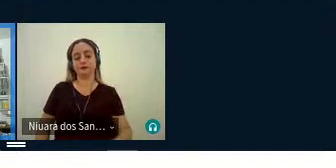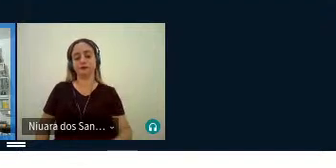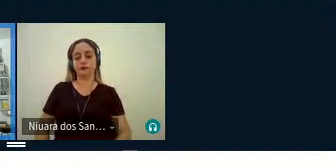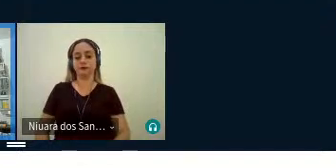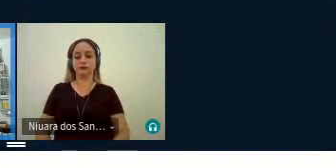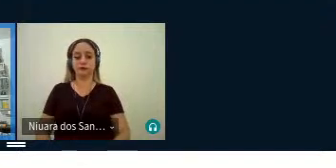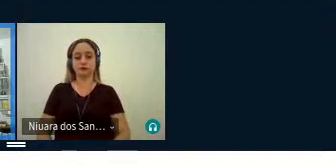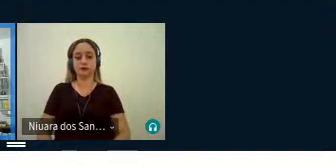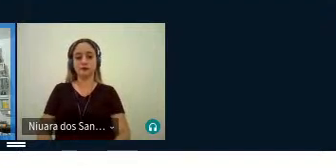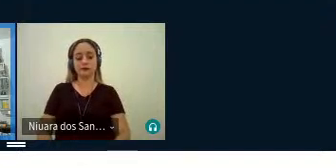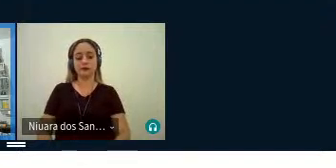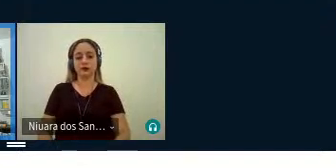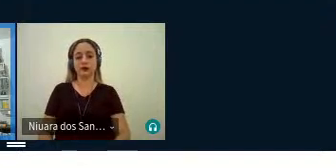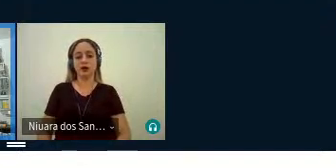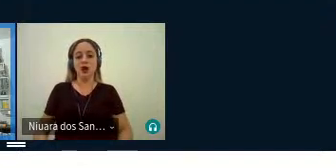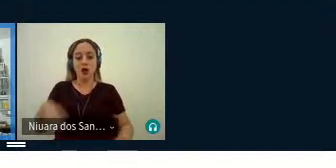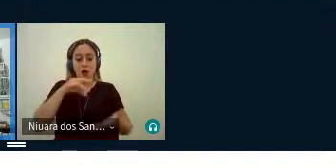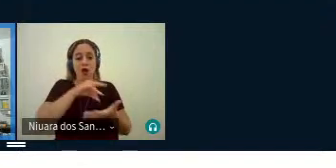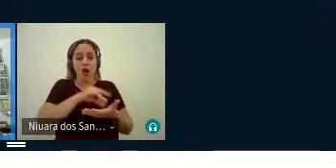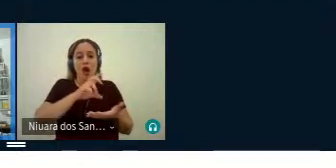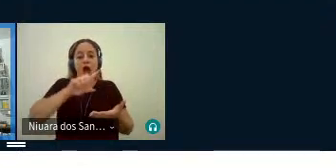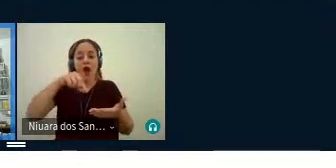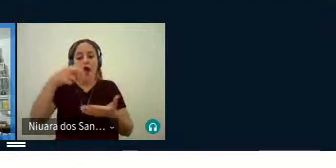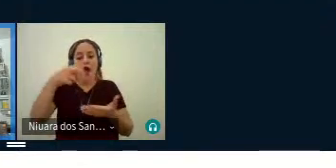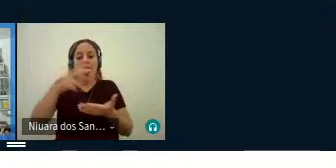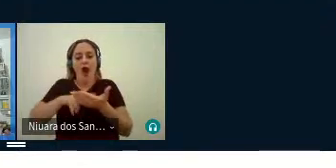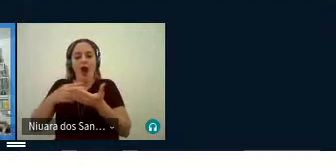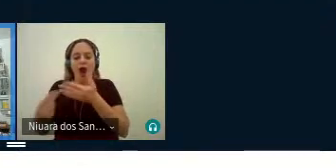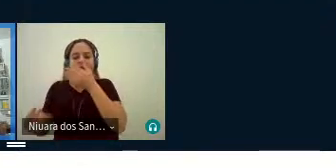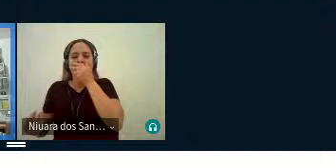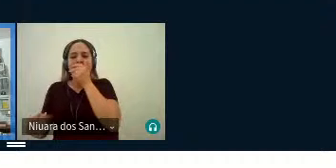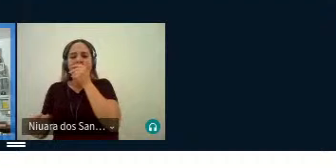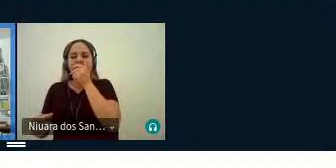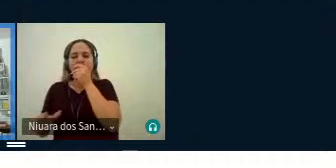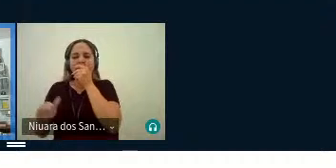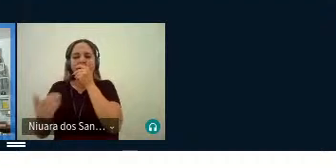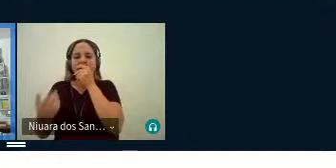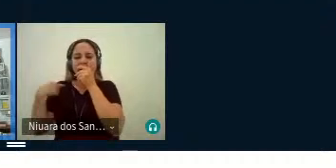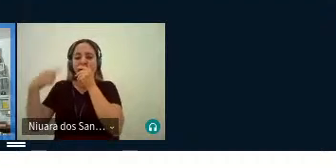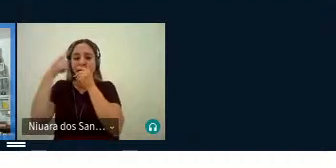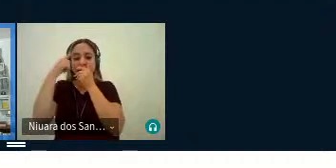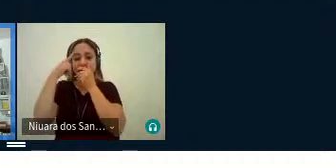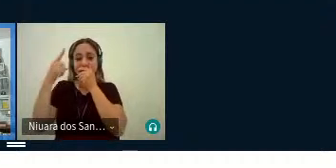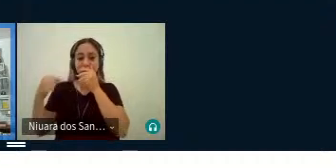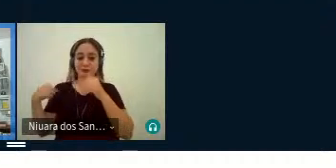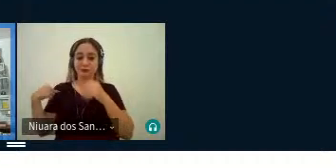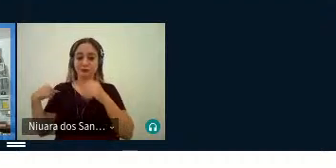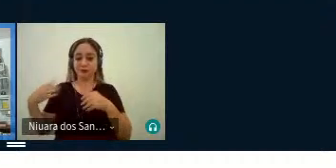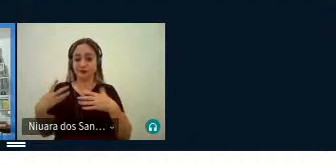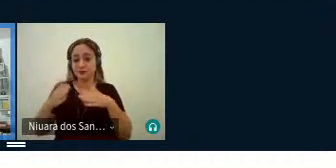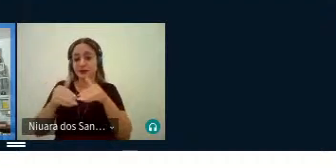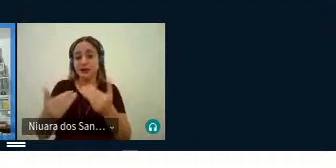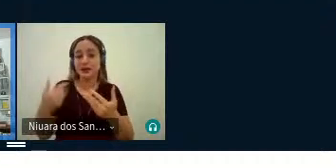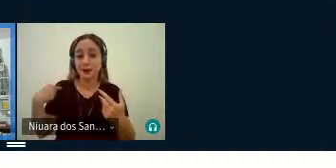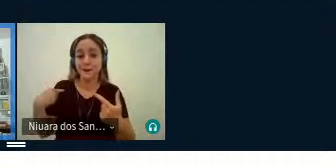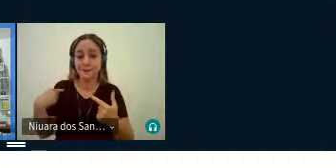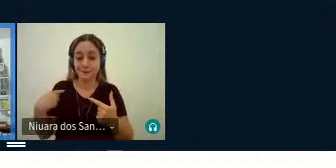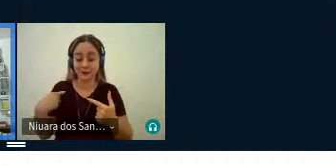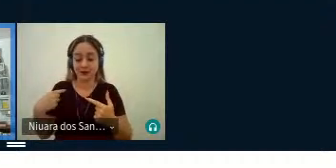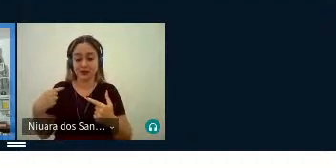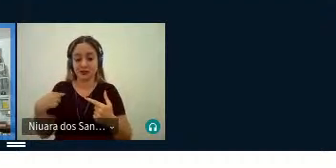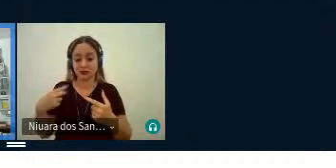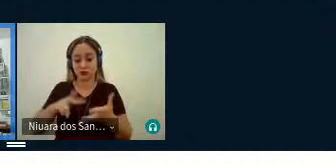do original e da tradução, né, quando ela é bem pensada, ela acaba nessa confluência de